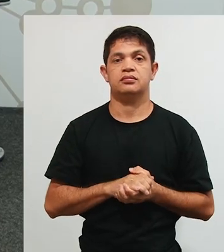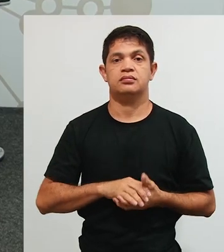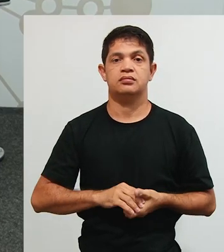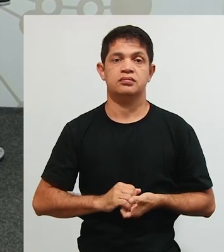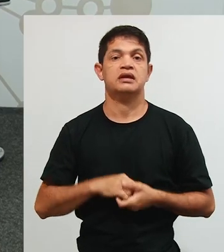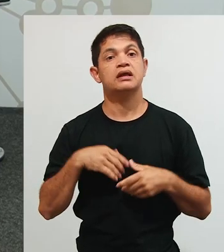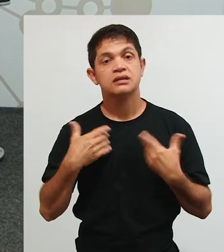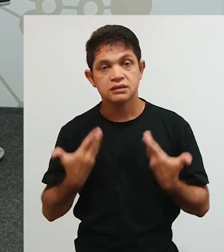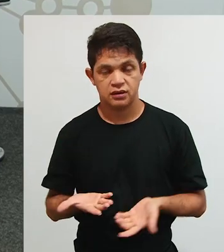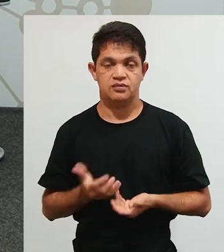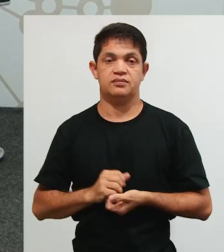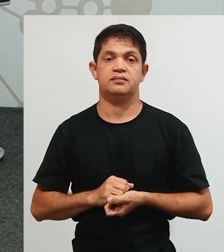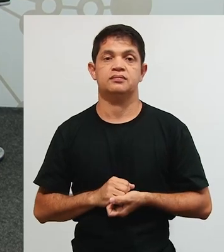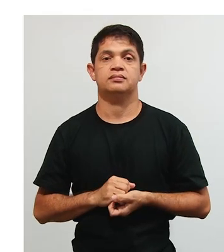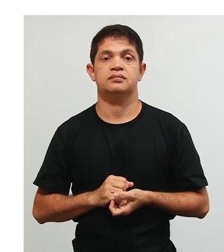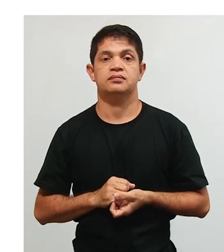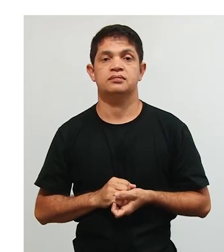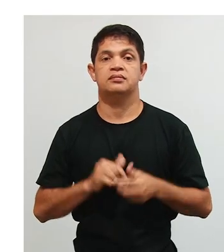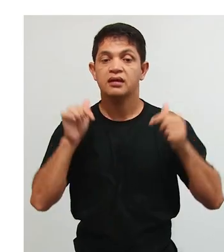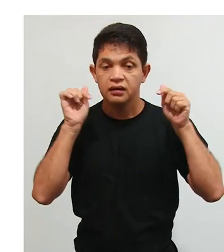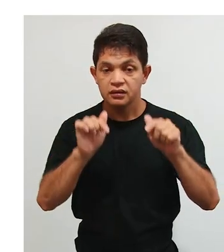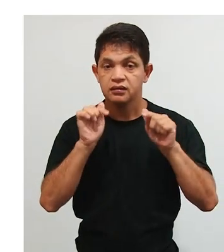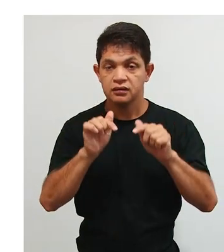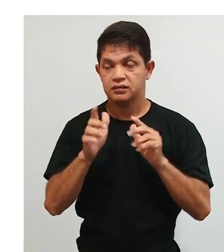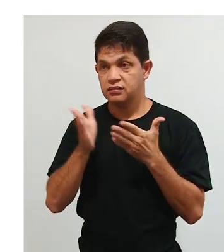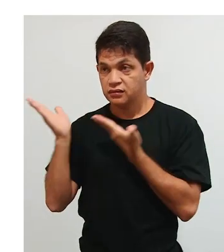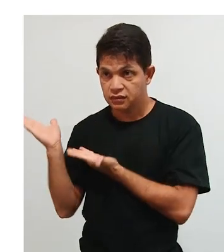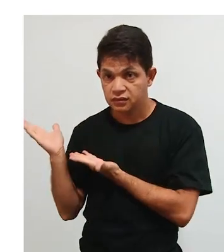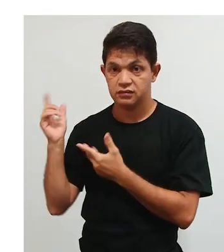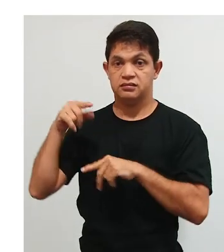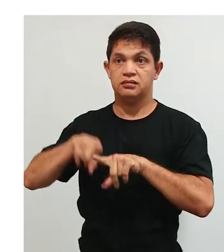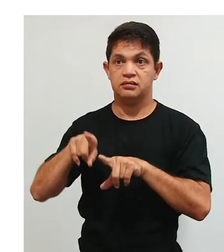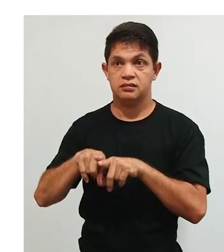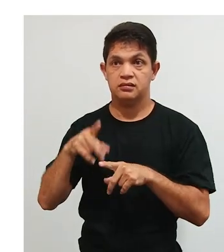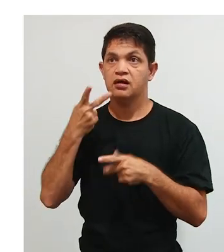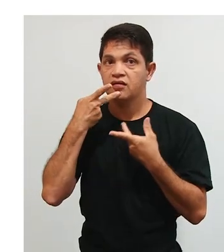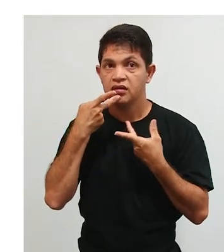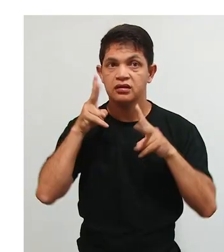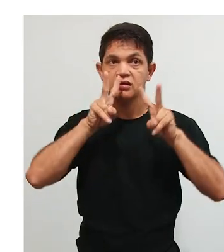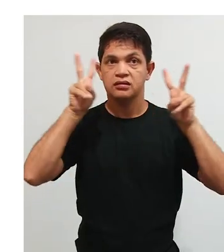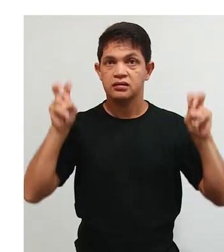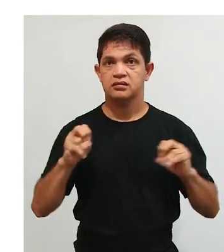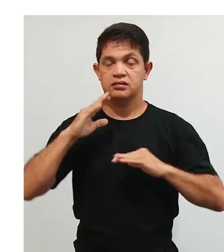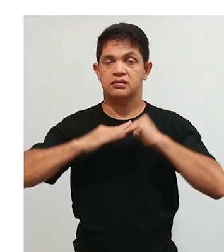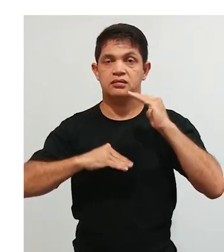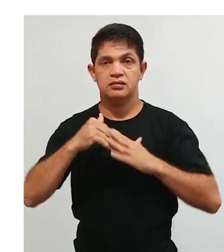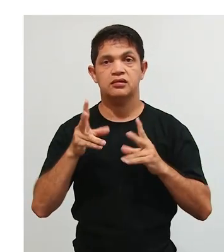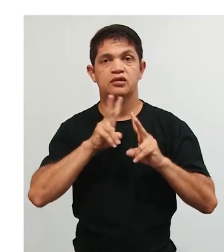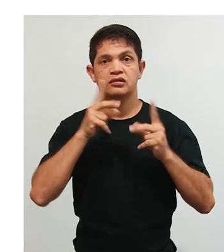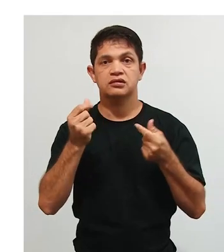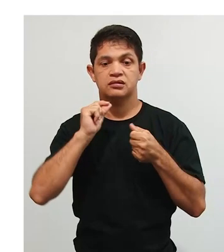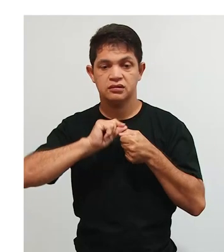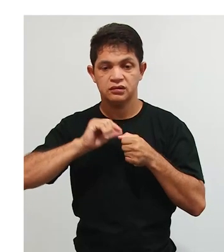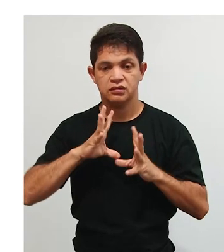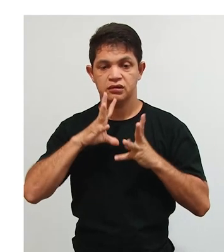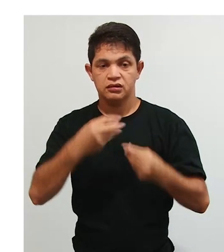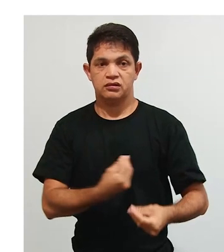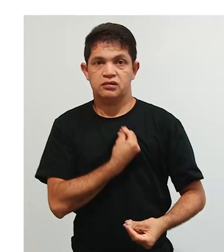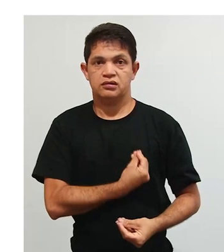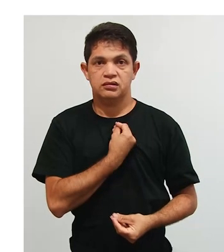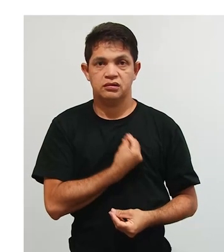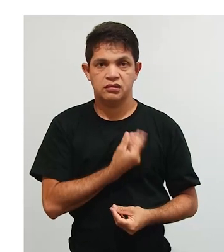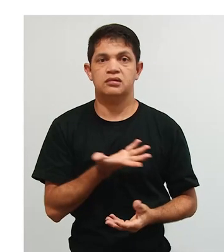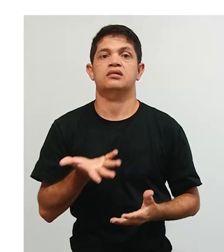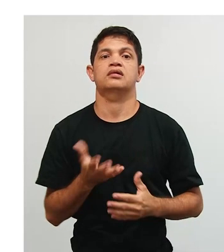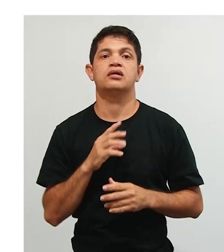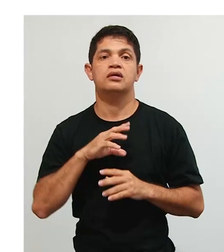Então, aqui nós temos, nós já falamos um pouco, mas trouxemos também um texto do livro de